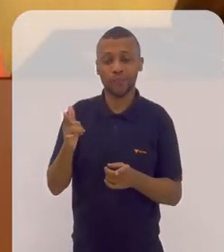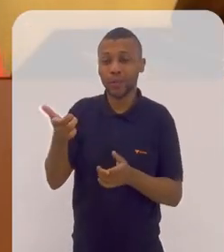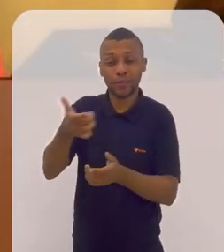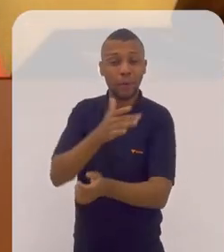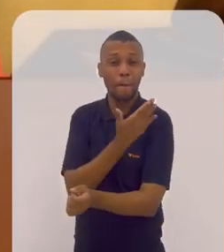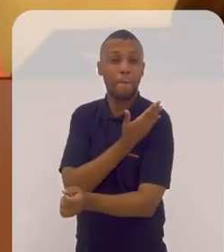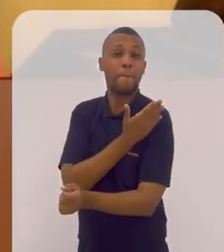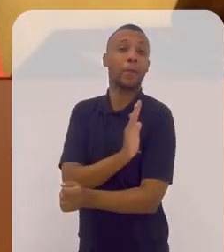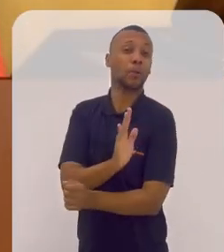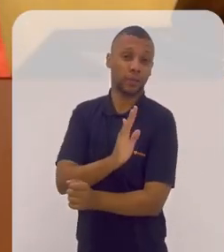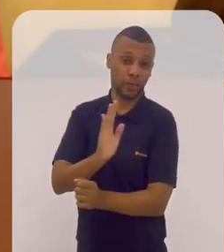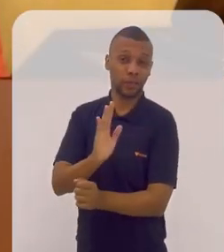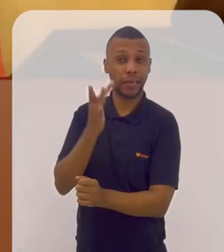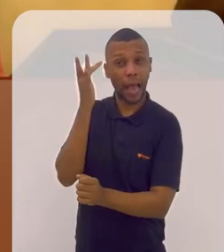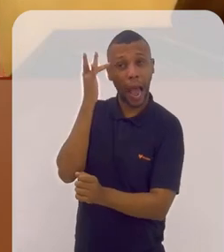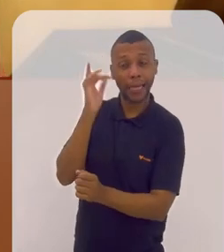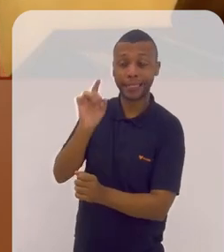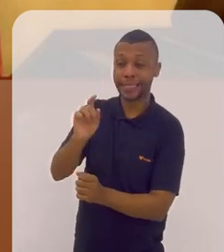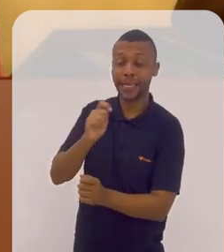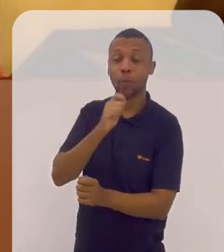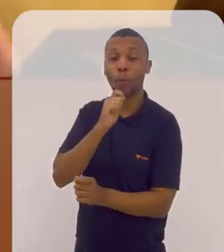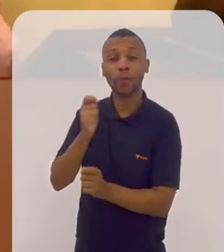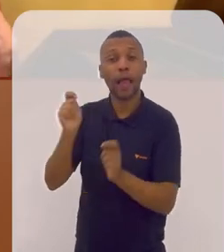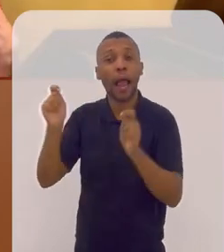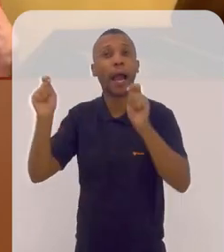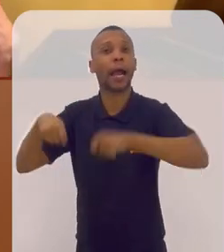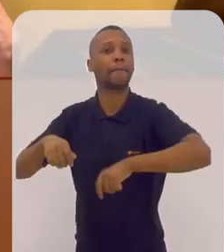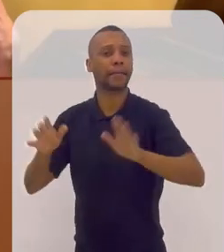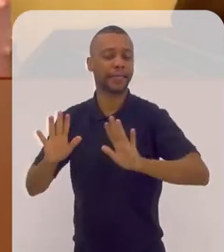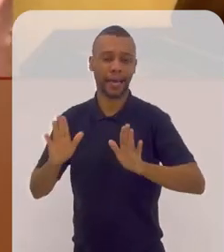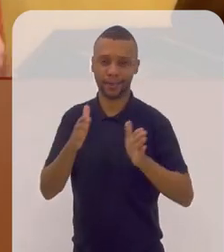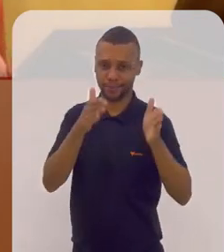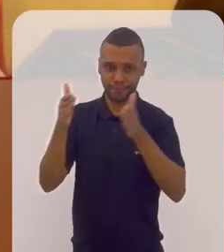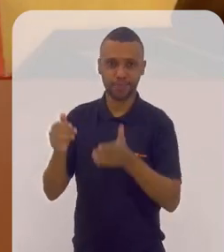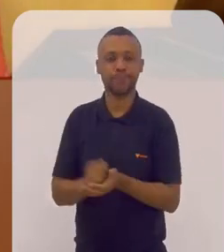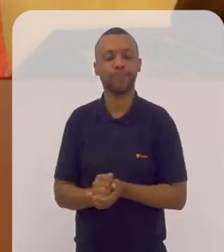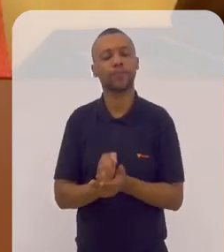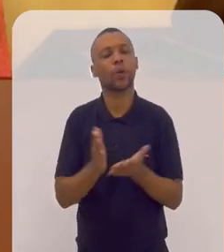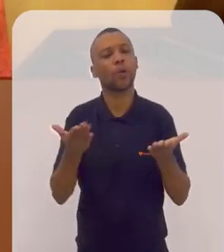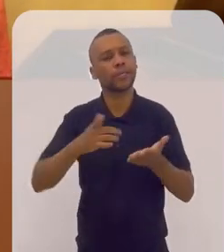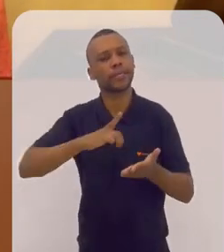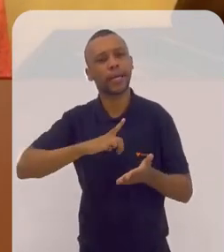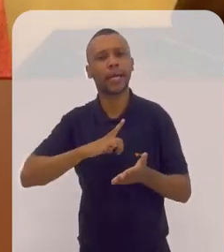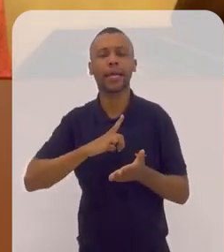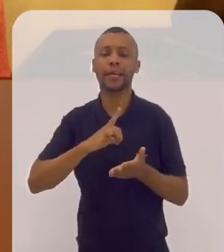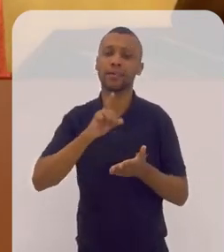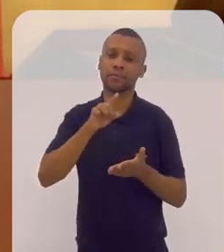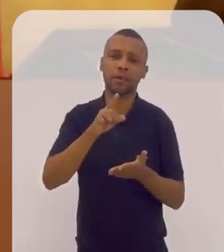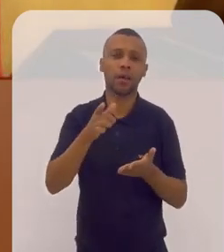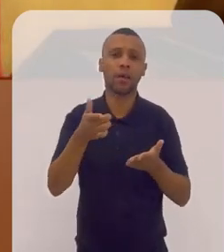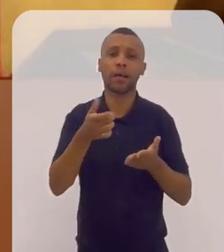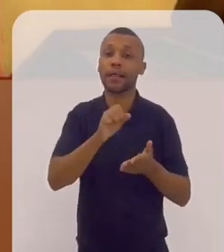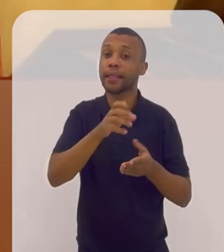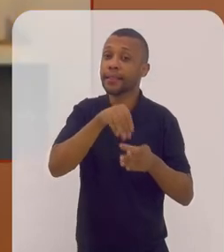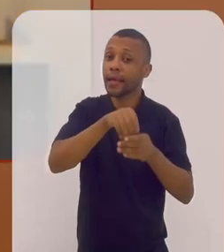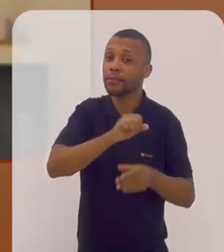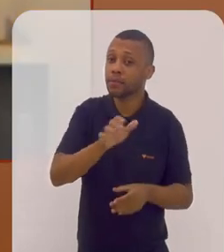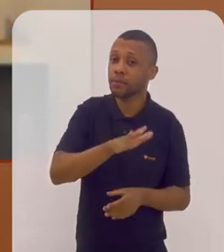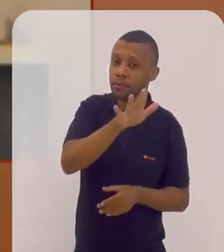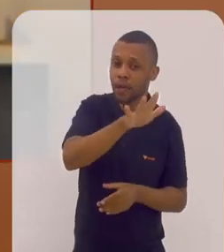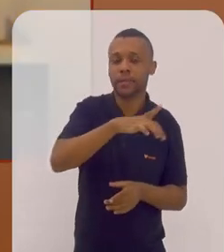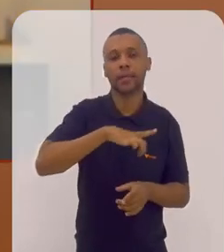capacidade, e é um preconceito que hoje a gente já vê orquestras nas comunidades,